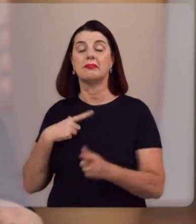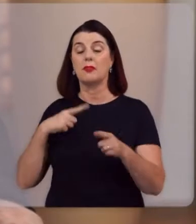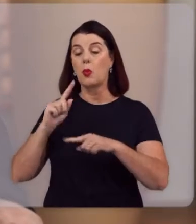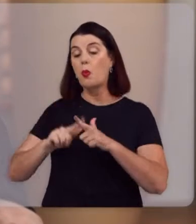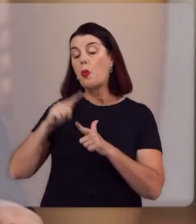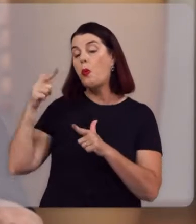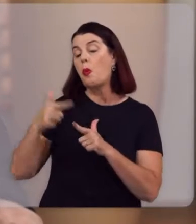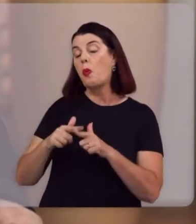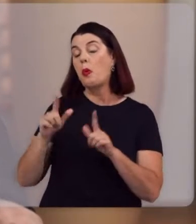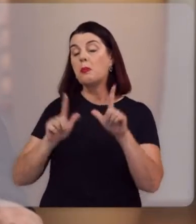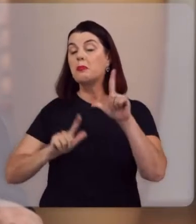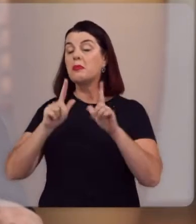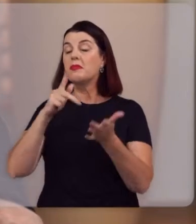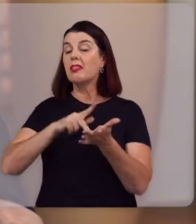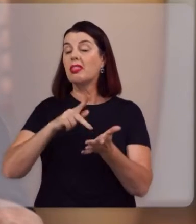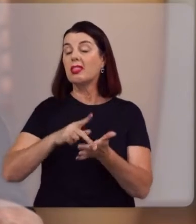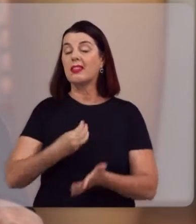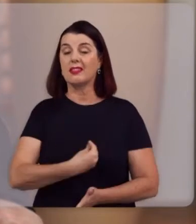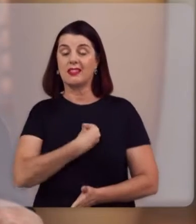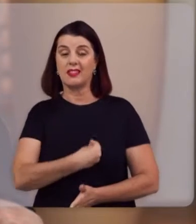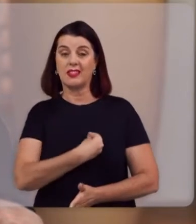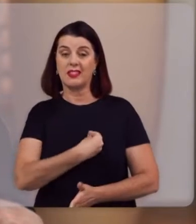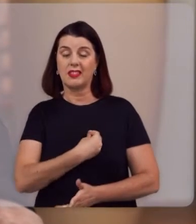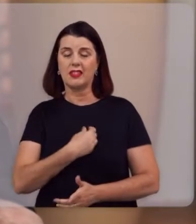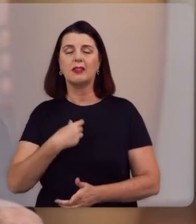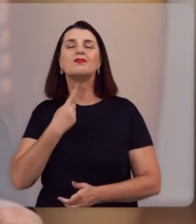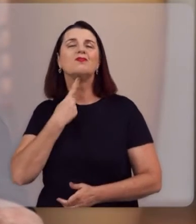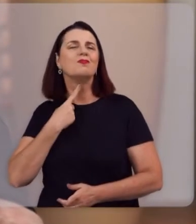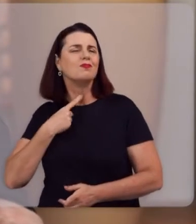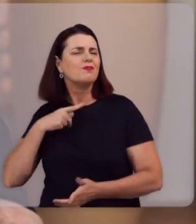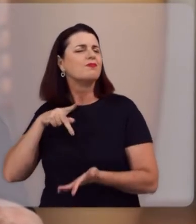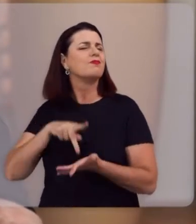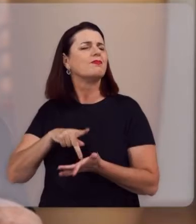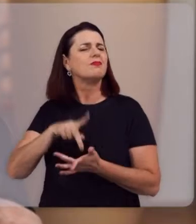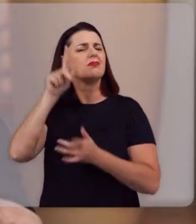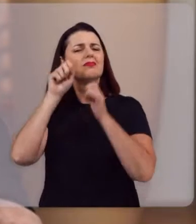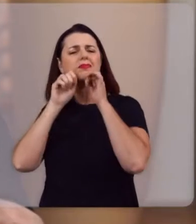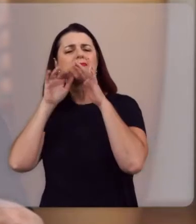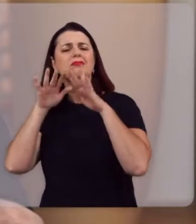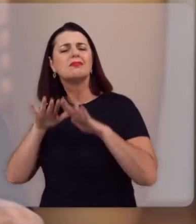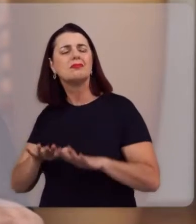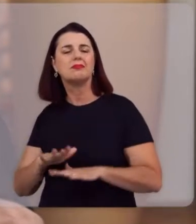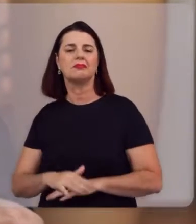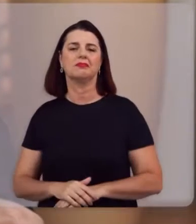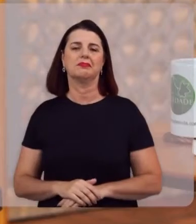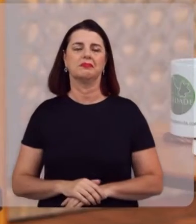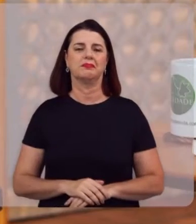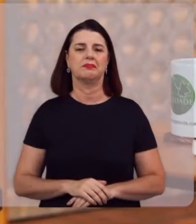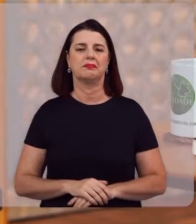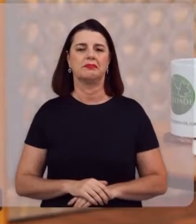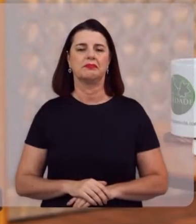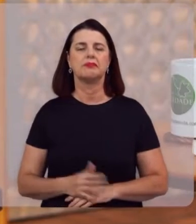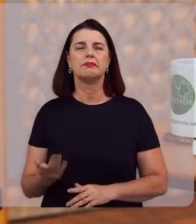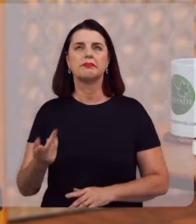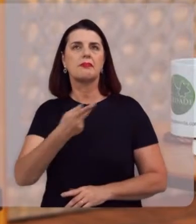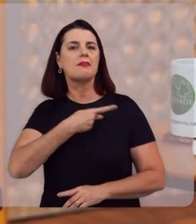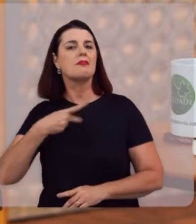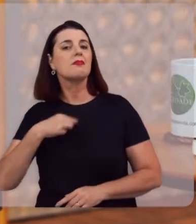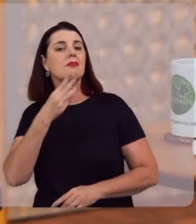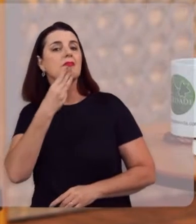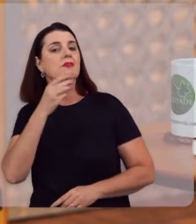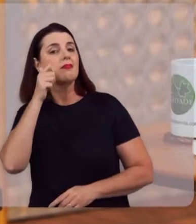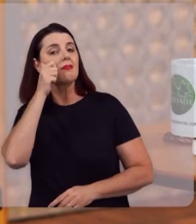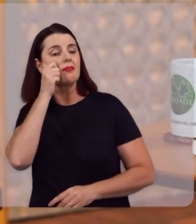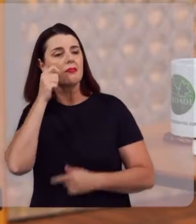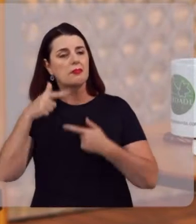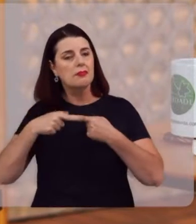tão especial que é o Verdade e Vida. E desejamos sinceramente que Deus abençoe a tua vida neste dia. Reverendo Roster, nós estamos